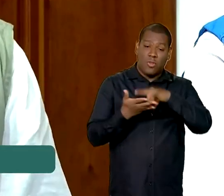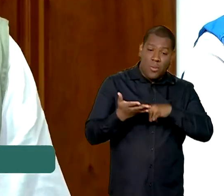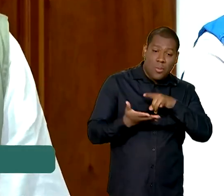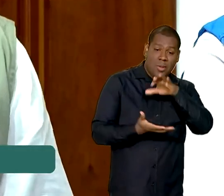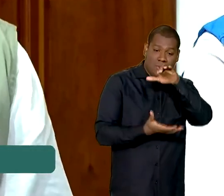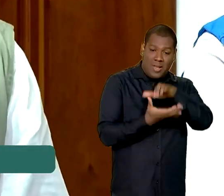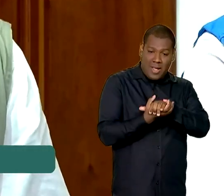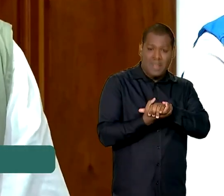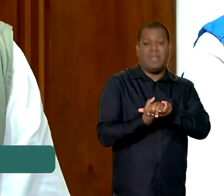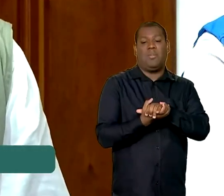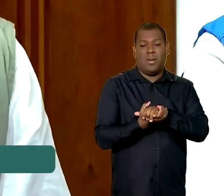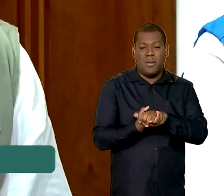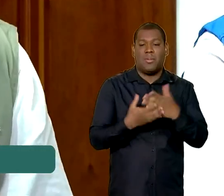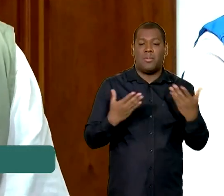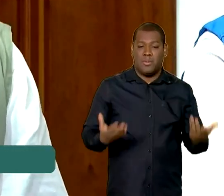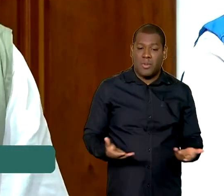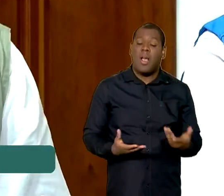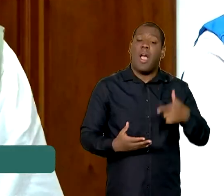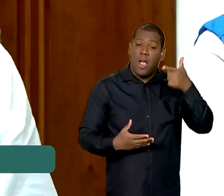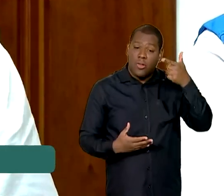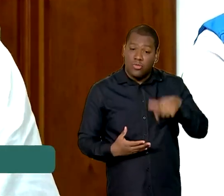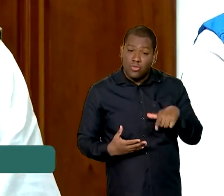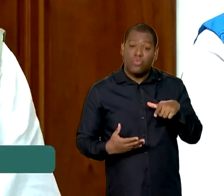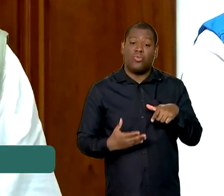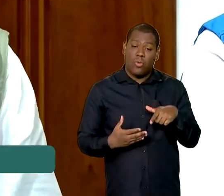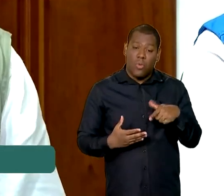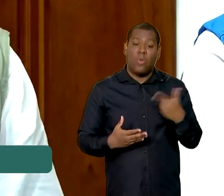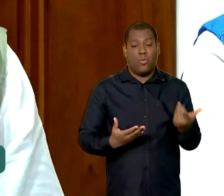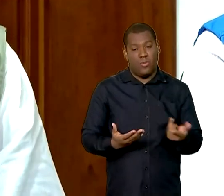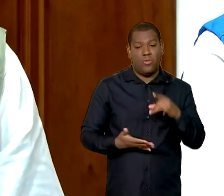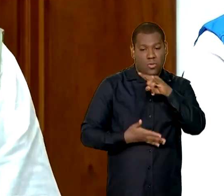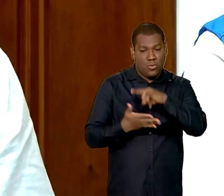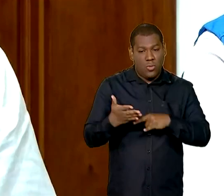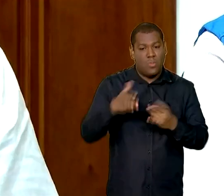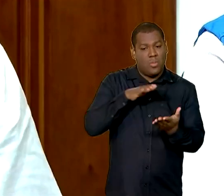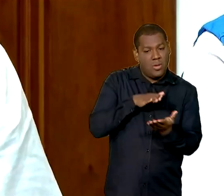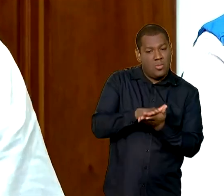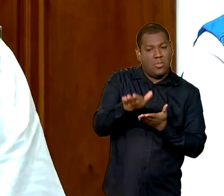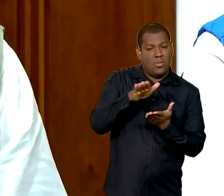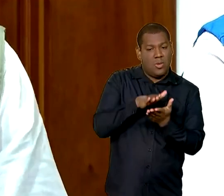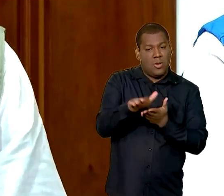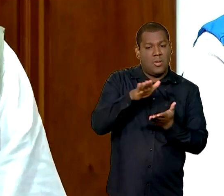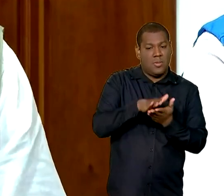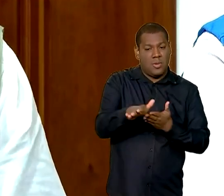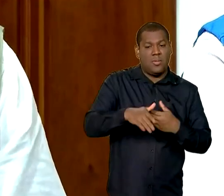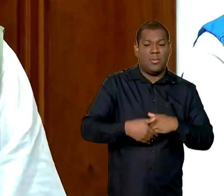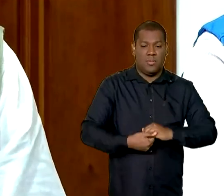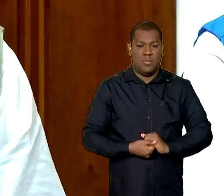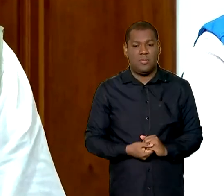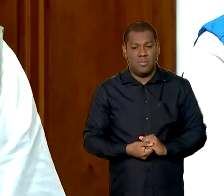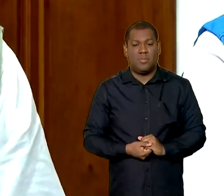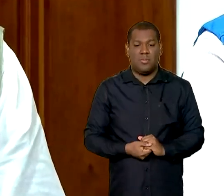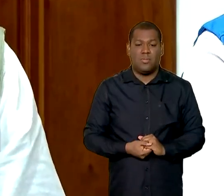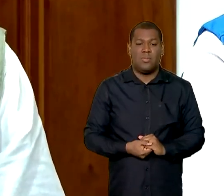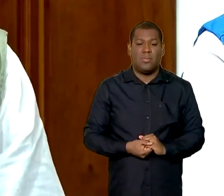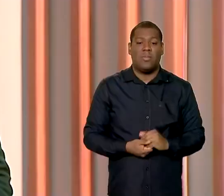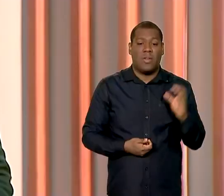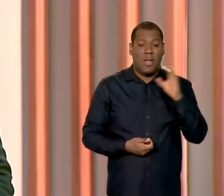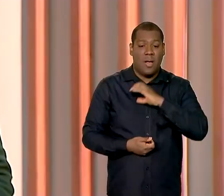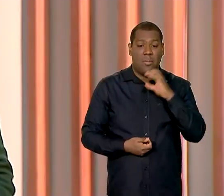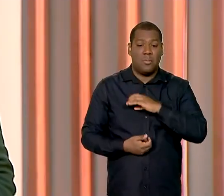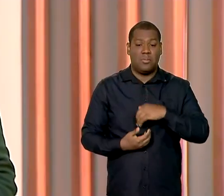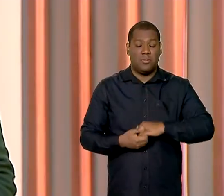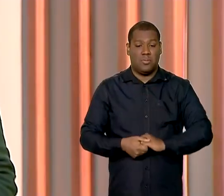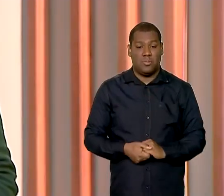portanto, não tem como conseguir o documento de identidade. Então nós estamos correndo atrás disso da maneira mais célere possível.